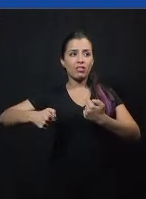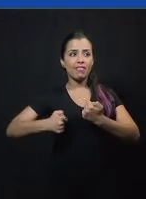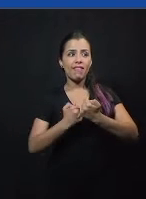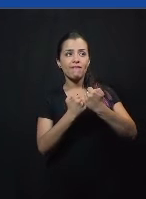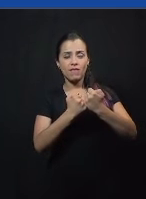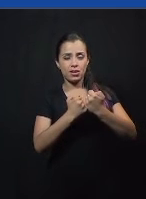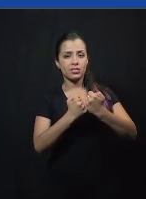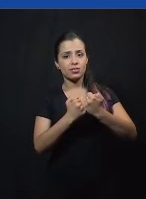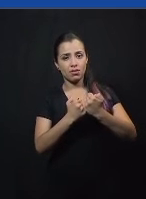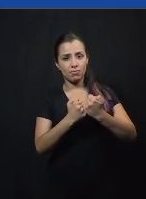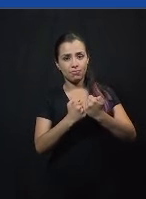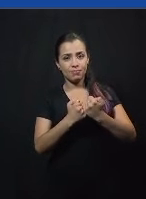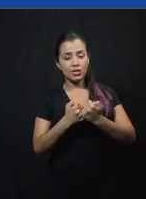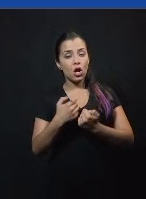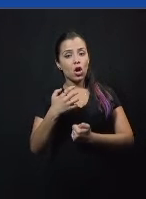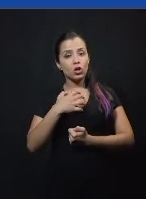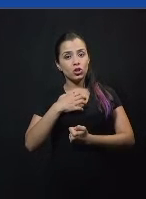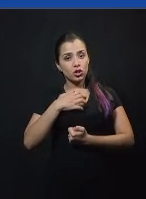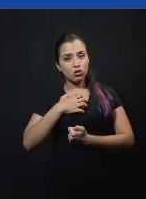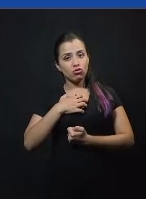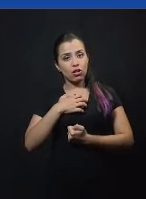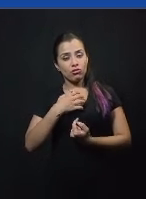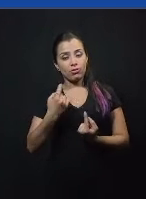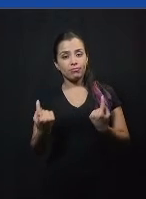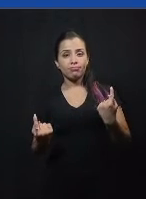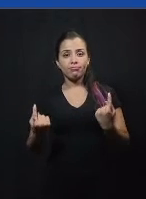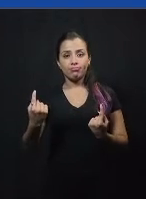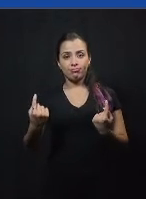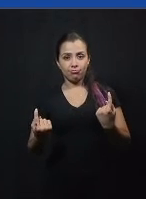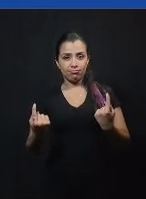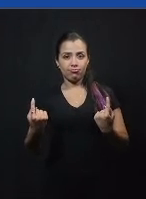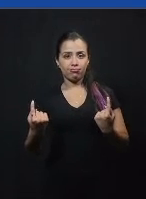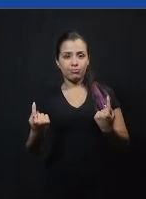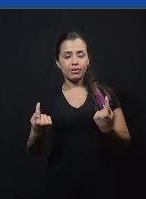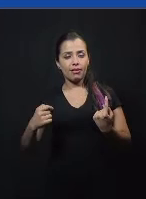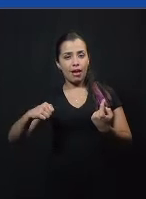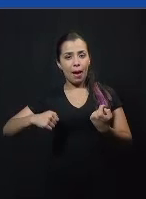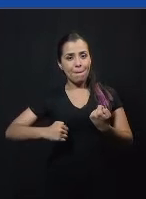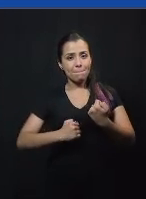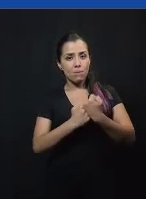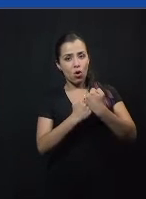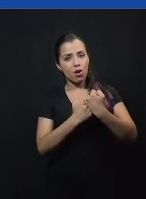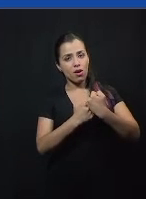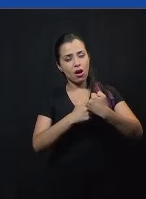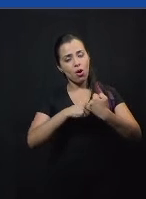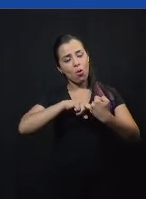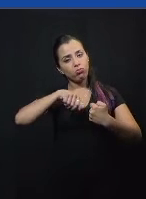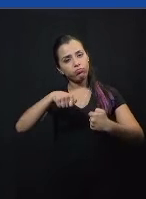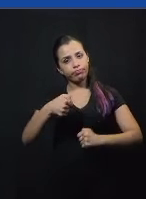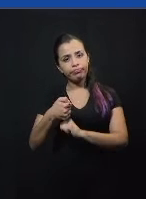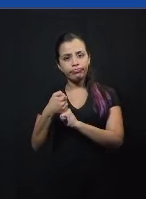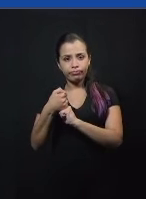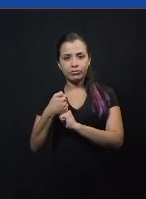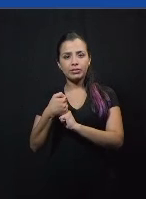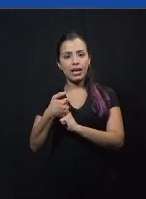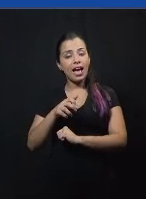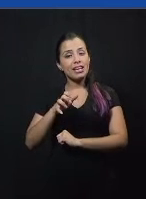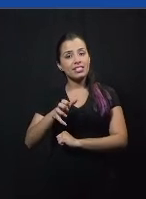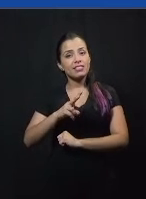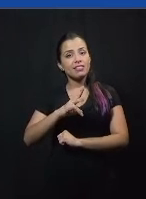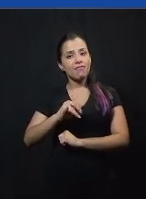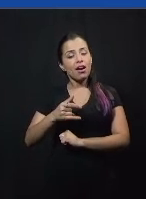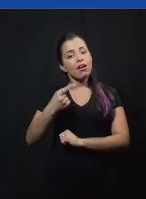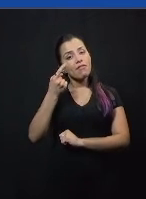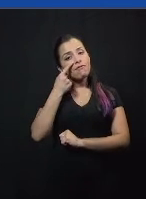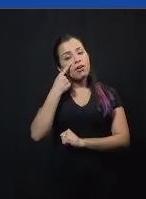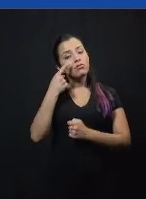capaz de mobilizar os dois lados de uma questão, um que apoia e o outro que vai atacar essa posição. Só assim a gente vai conseguir um debate